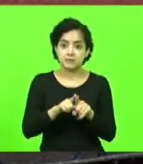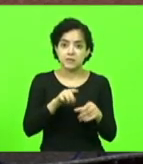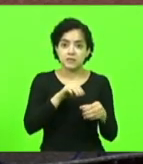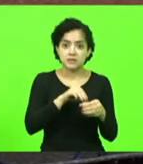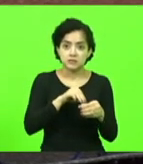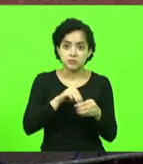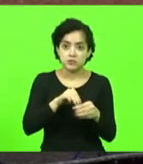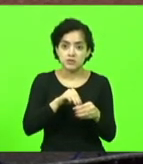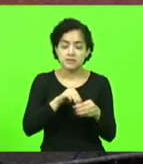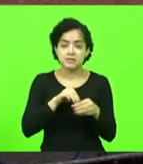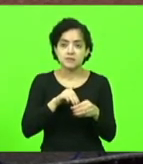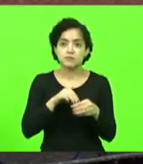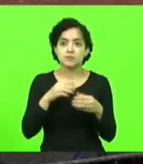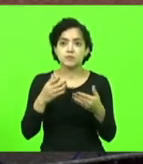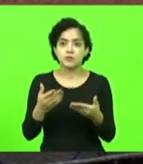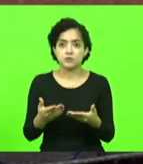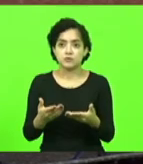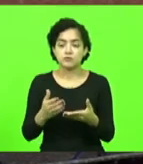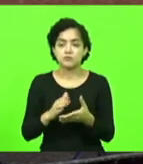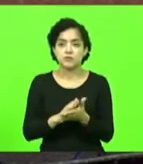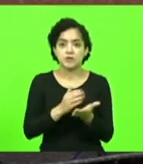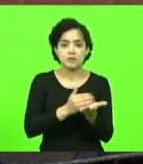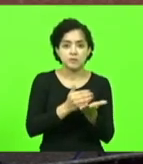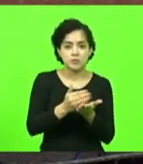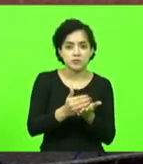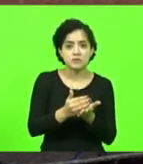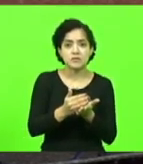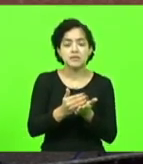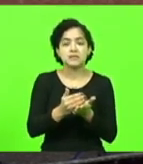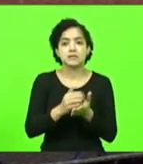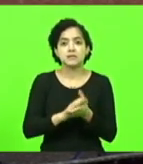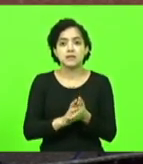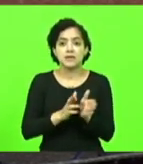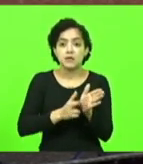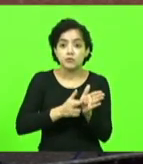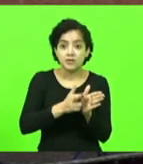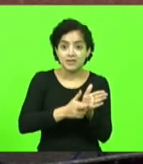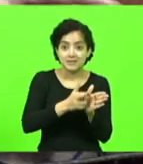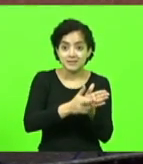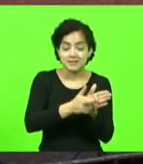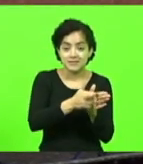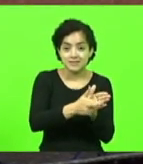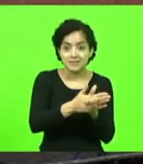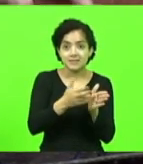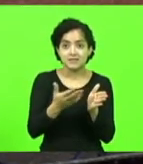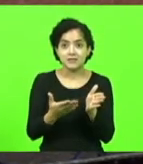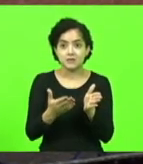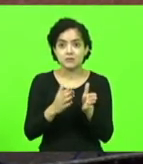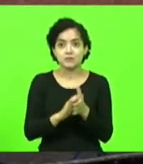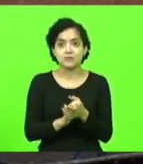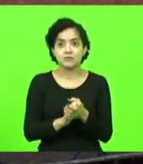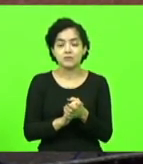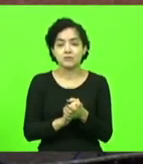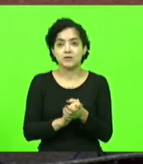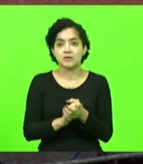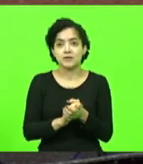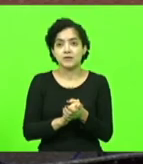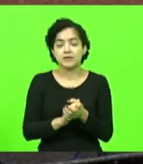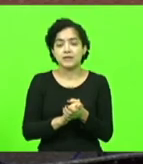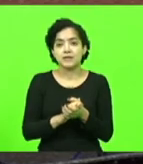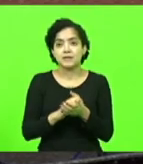de, começando por Rio Negrinho, mesmo Campo Alegre, não falo tanto sombento que é mais industrial,